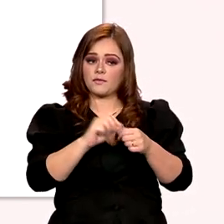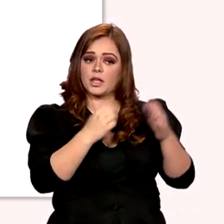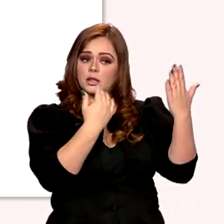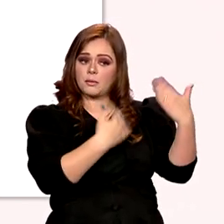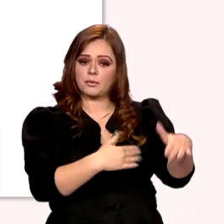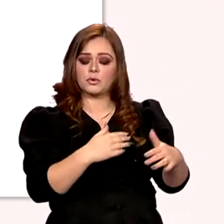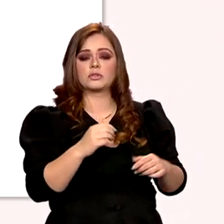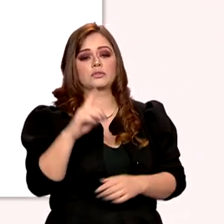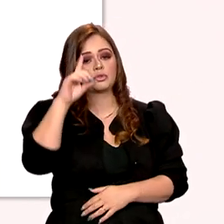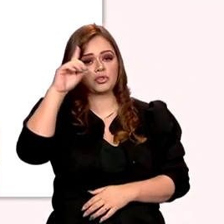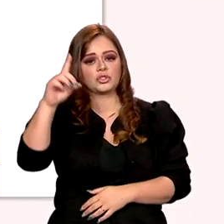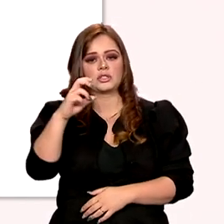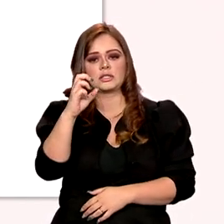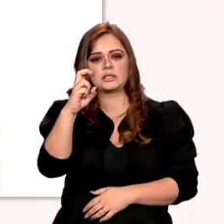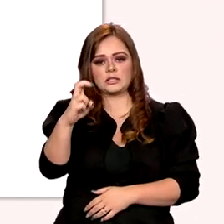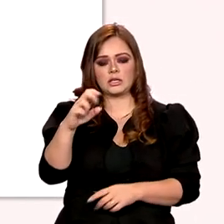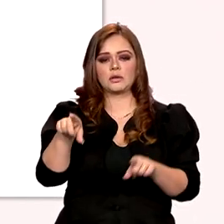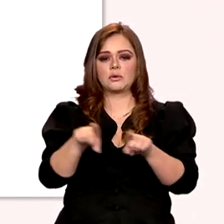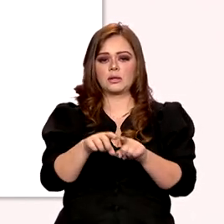5 e 12 de novembro.